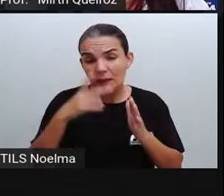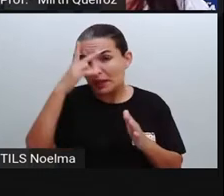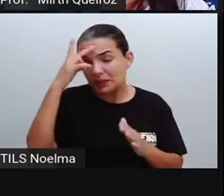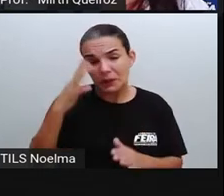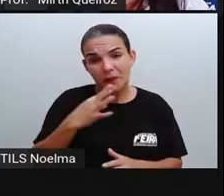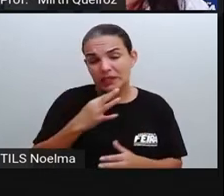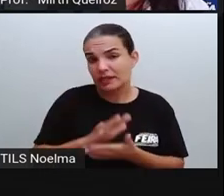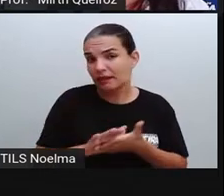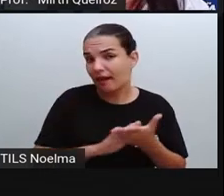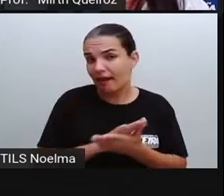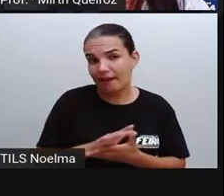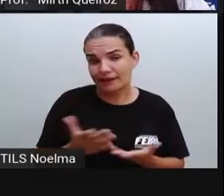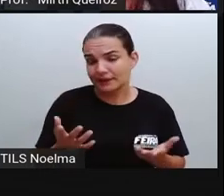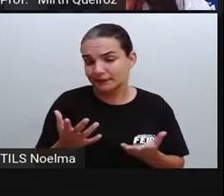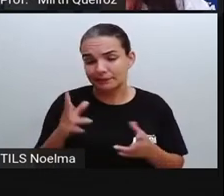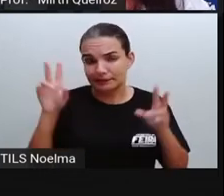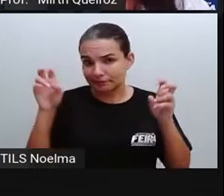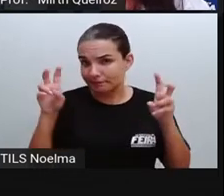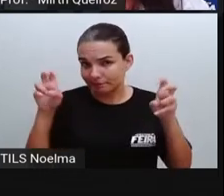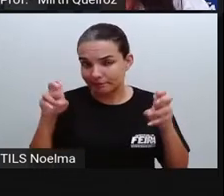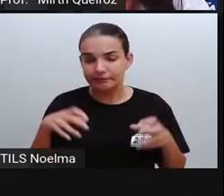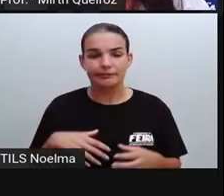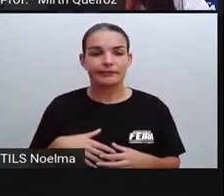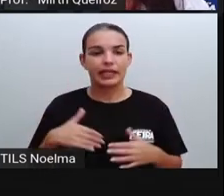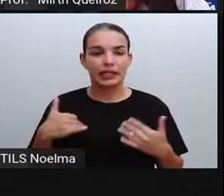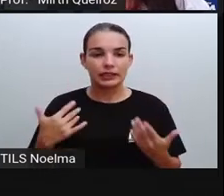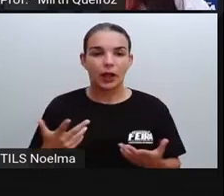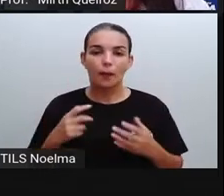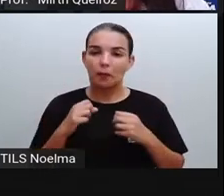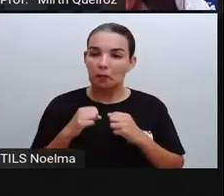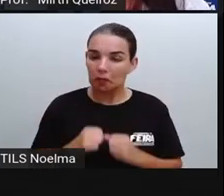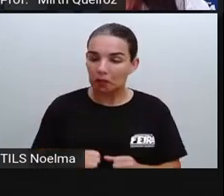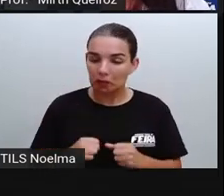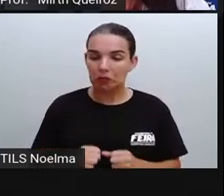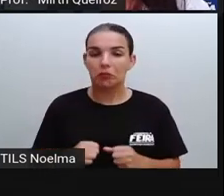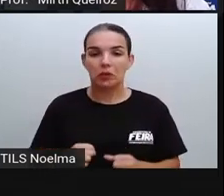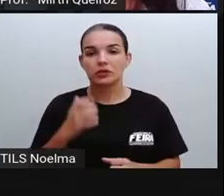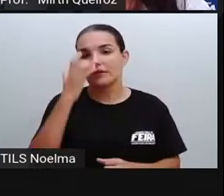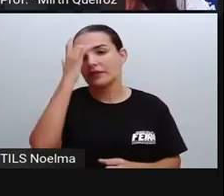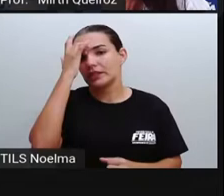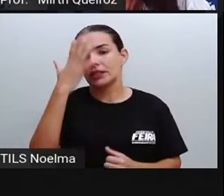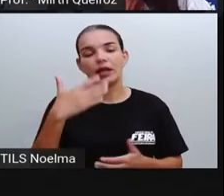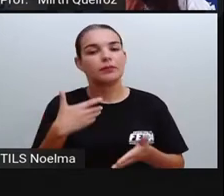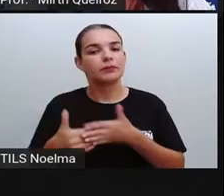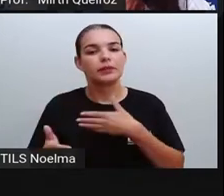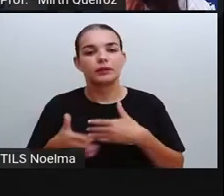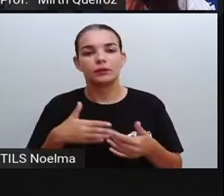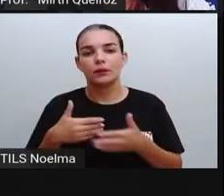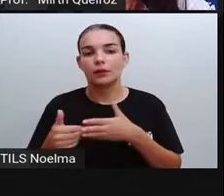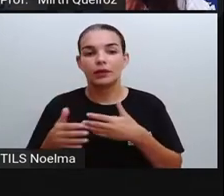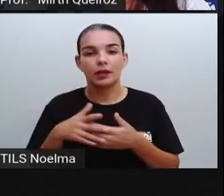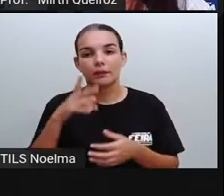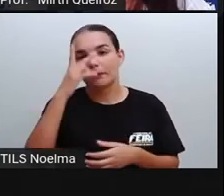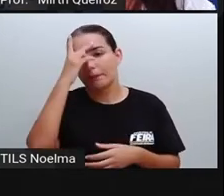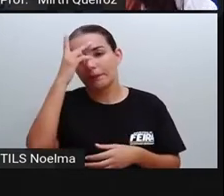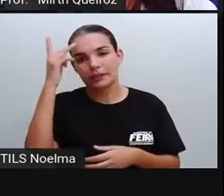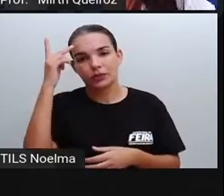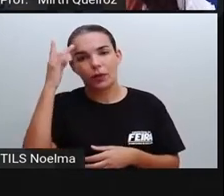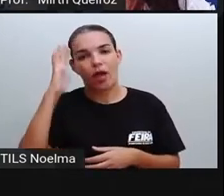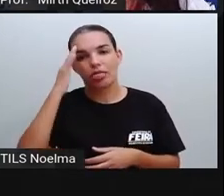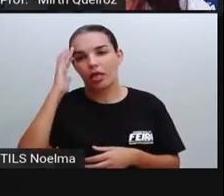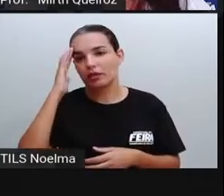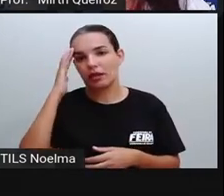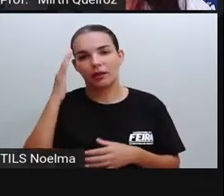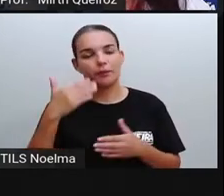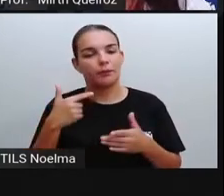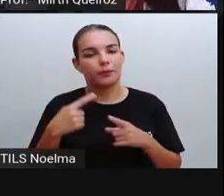Quando a gente constrói os gráficos, por exemplo, quando a gente utiliza mapas, por exemplo, a gente já pensa ali nessa construção que vai atingir tanto